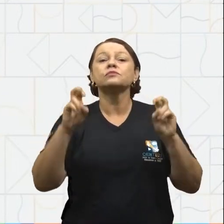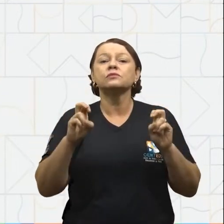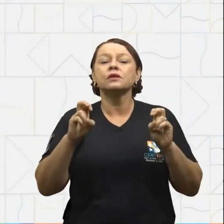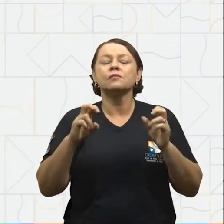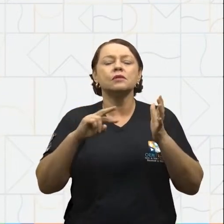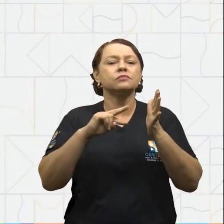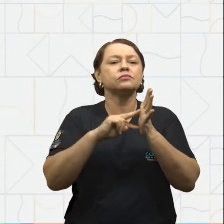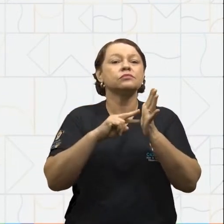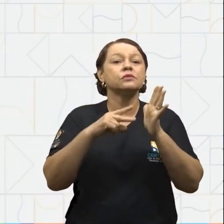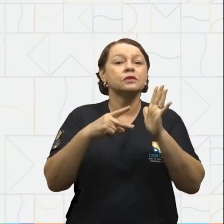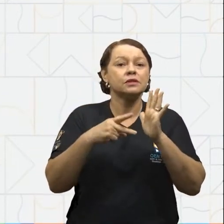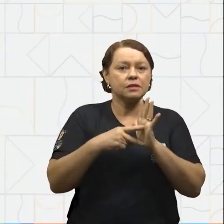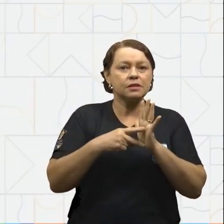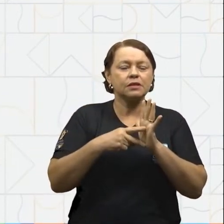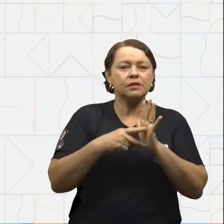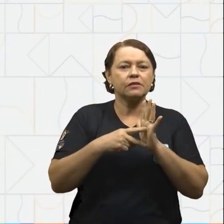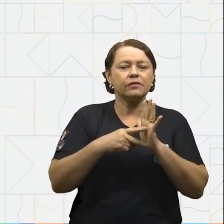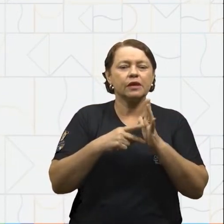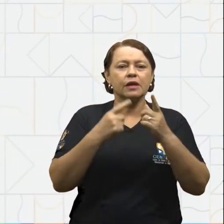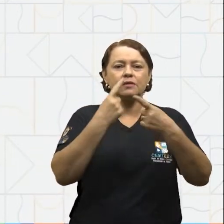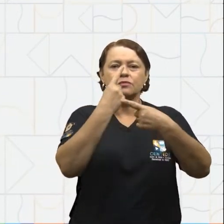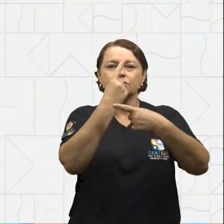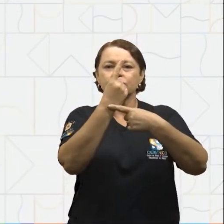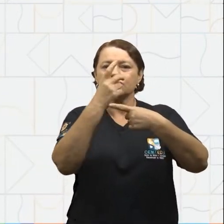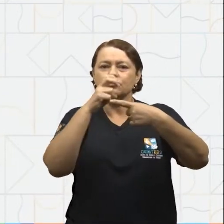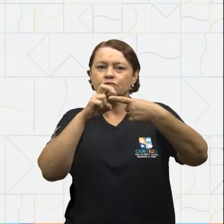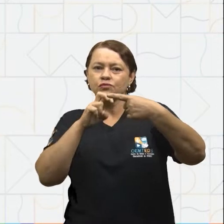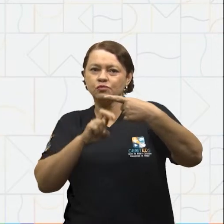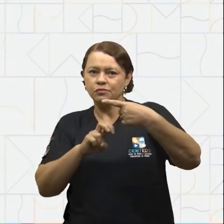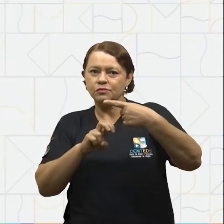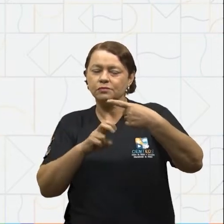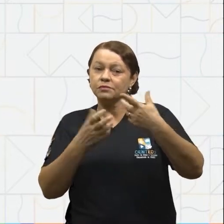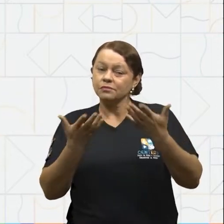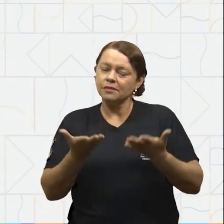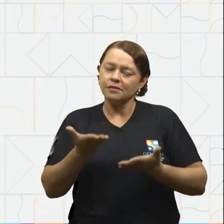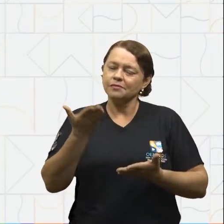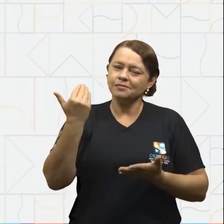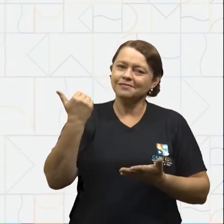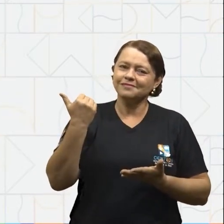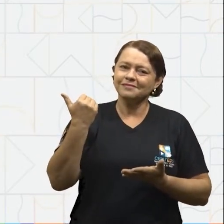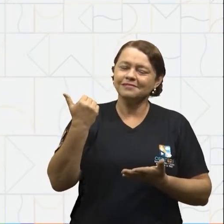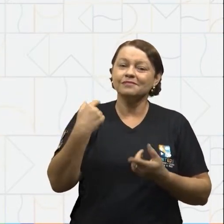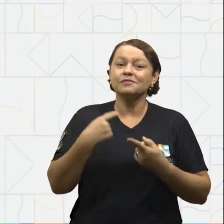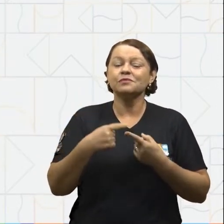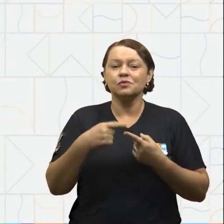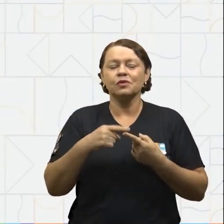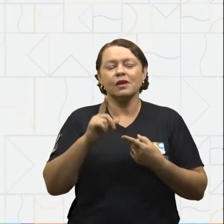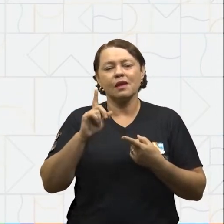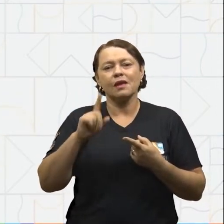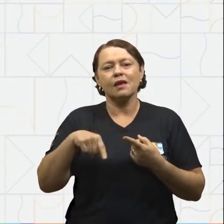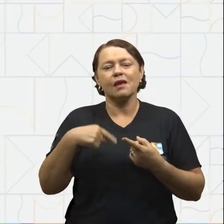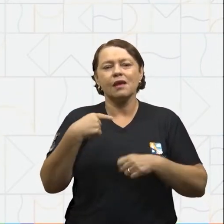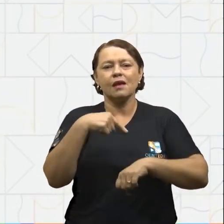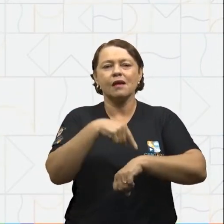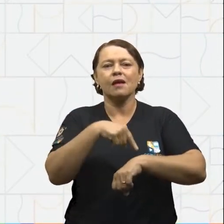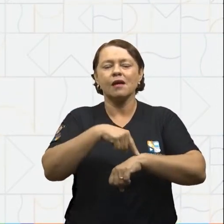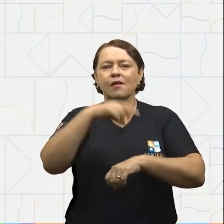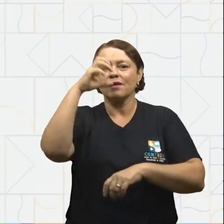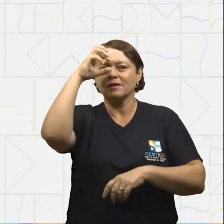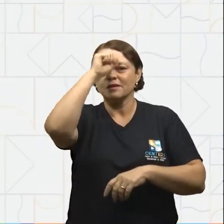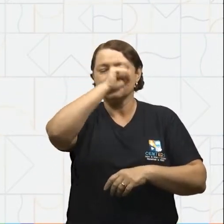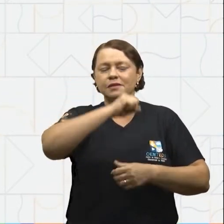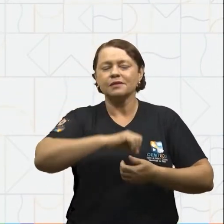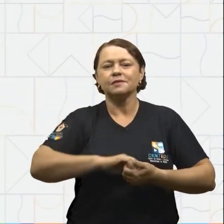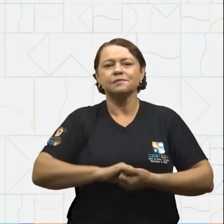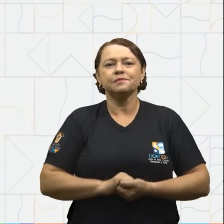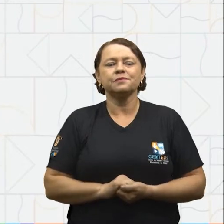significados de quinta parte. Então, vamos lá, porque chegou a nossa hora de